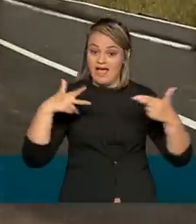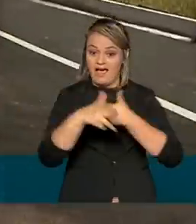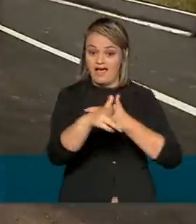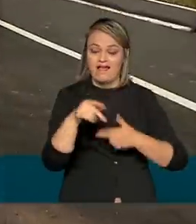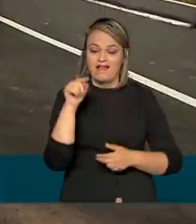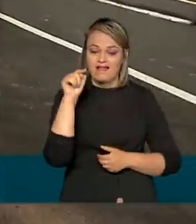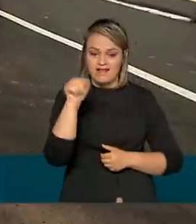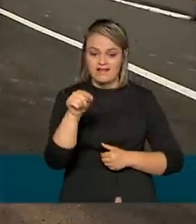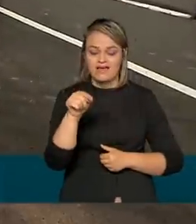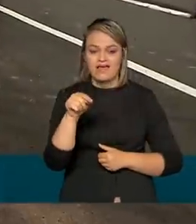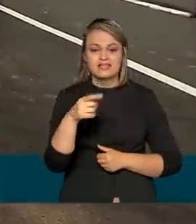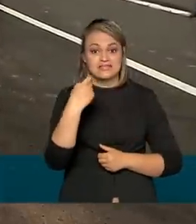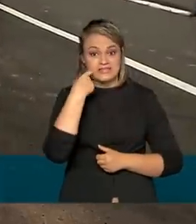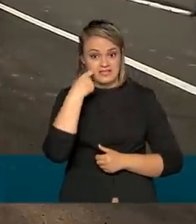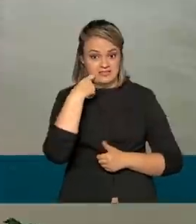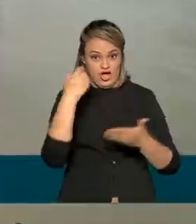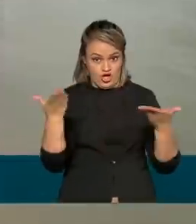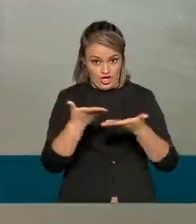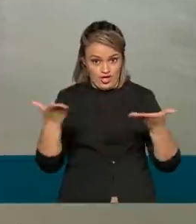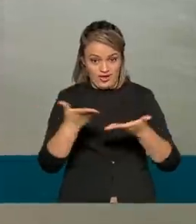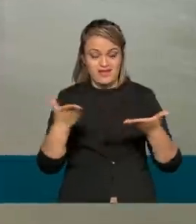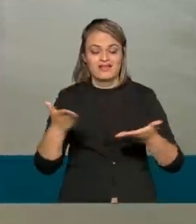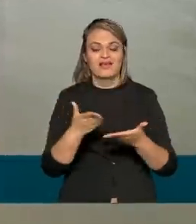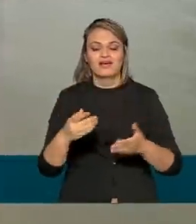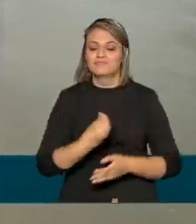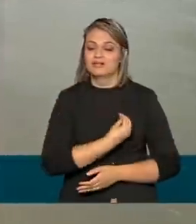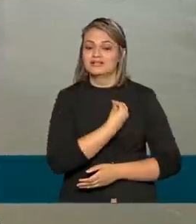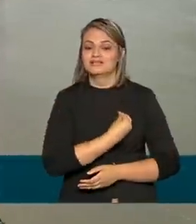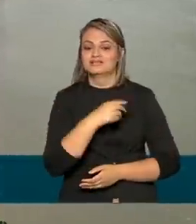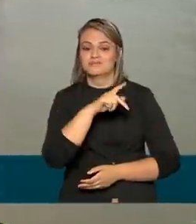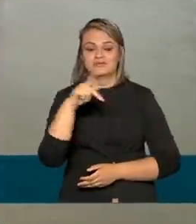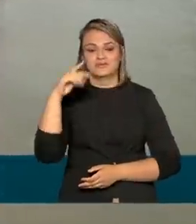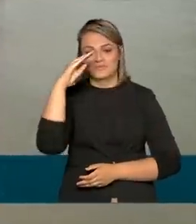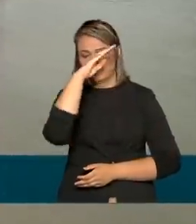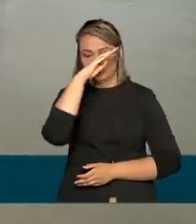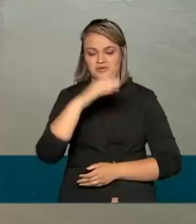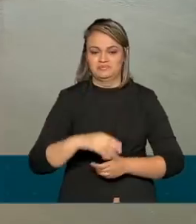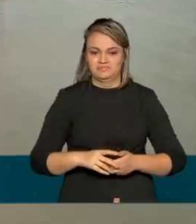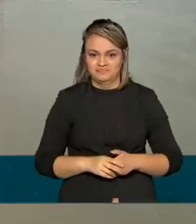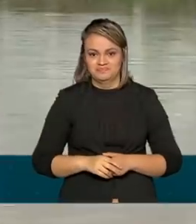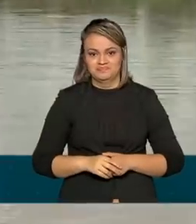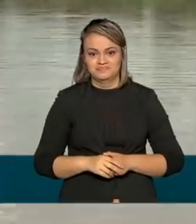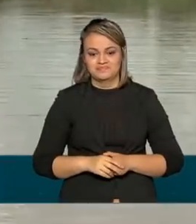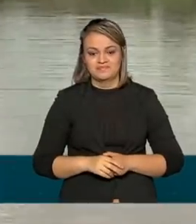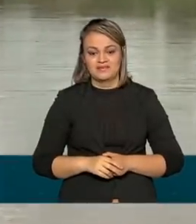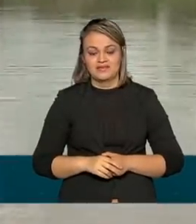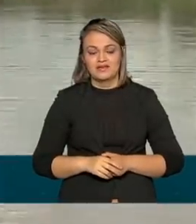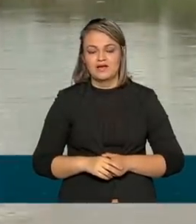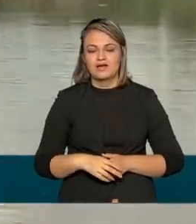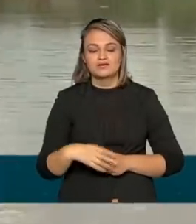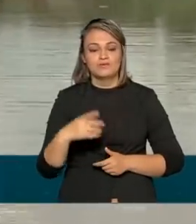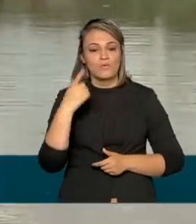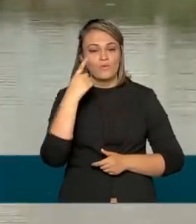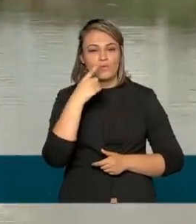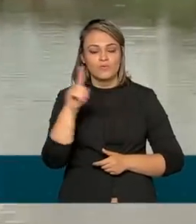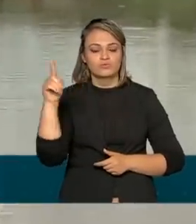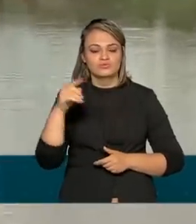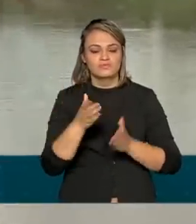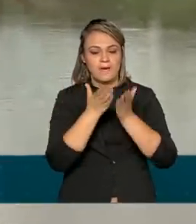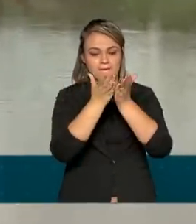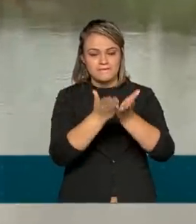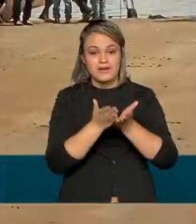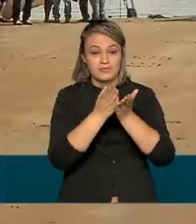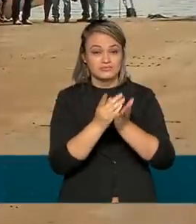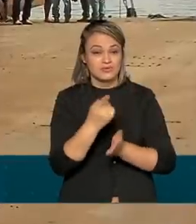de Abunã, marcada para esta sexta-feira, contará com a presença do presidente Jair Bolsonaro. No último dia de funcionamento